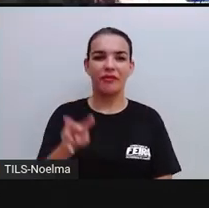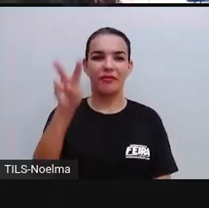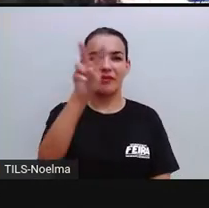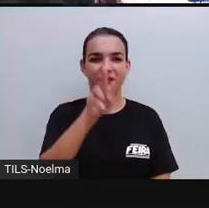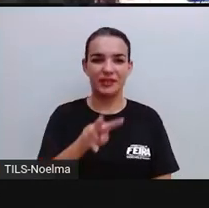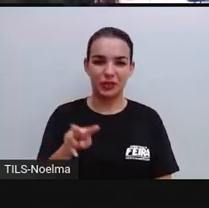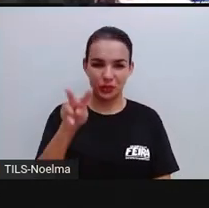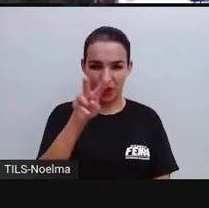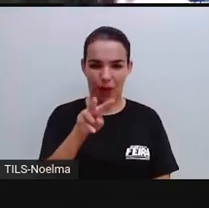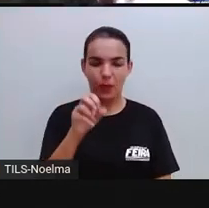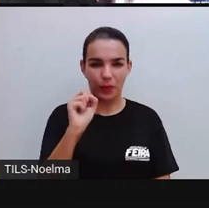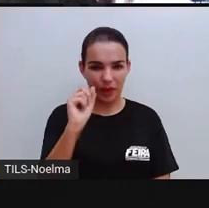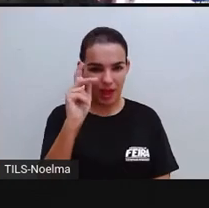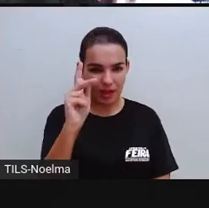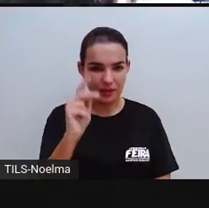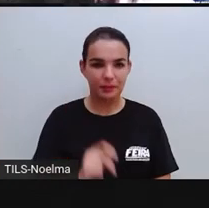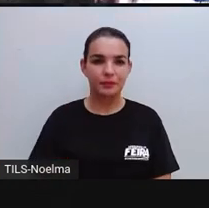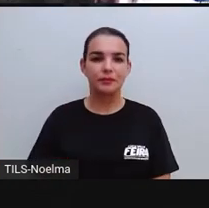olhamos, tá?